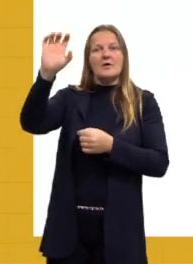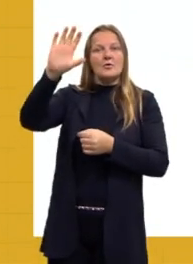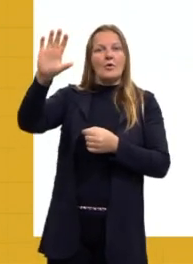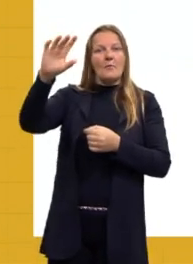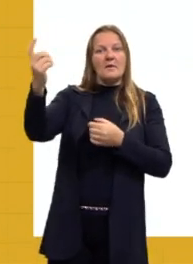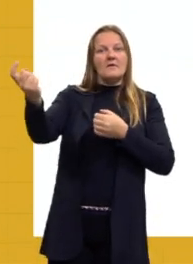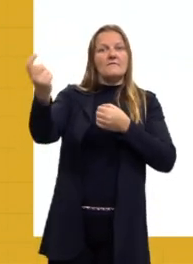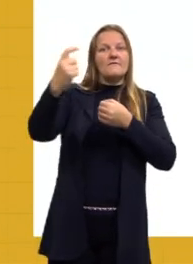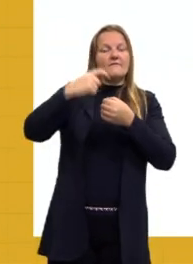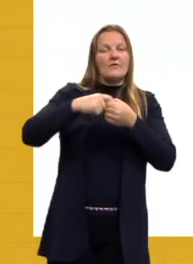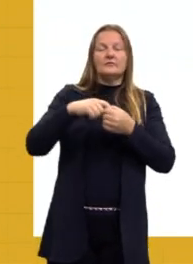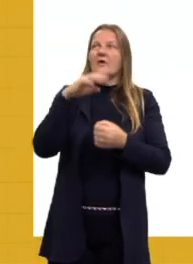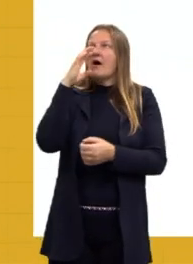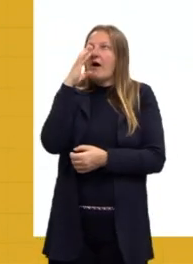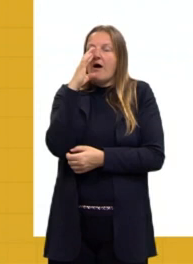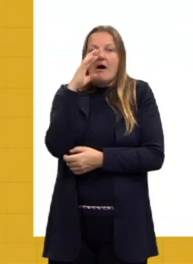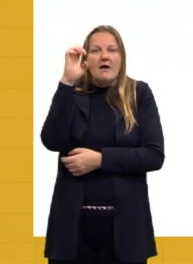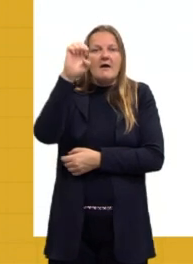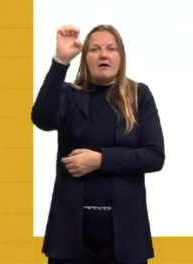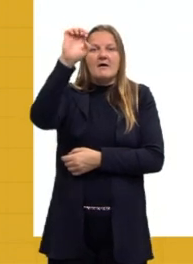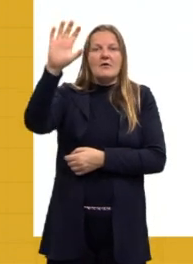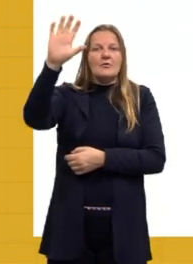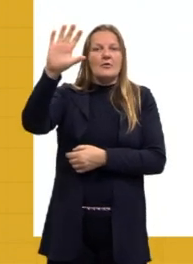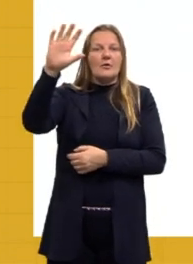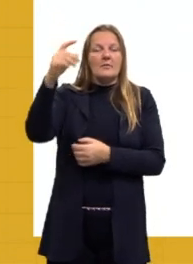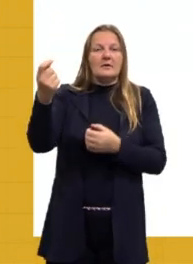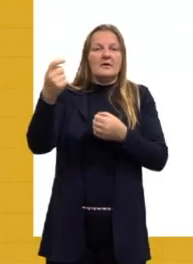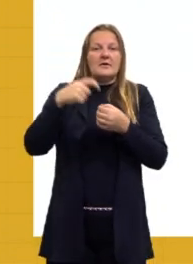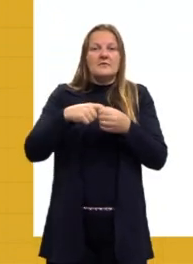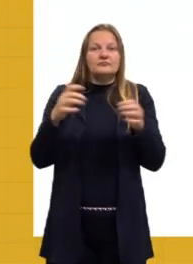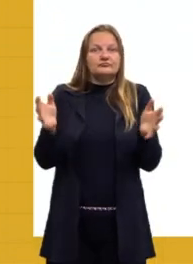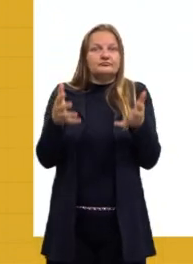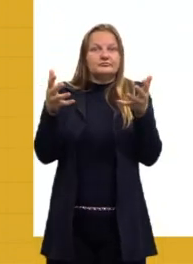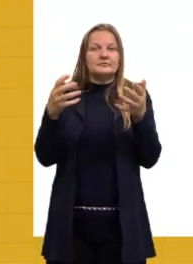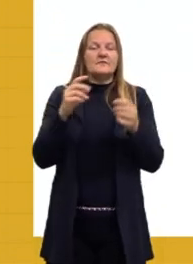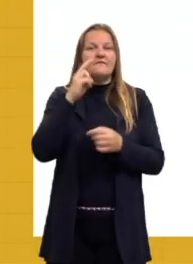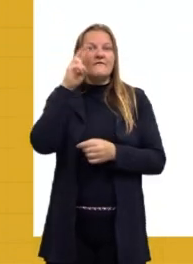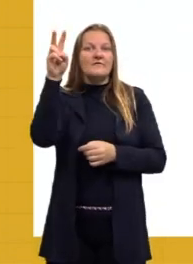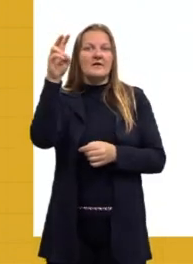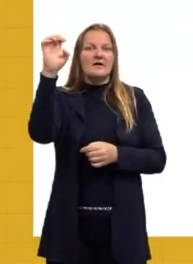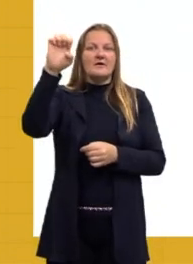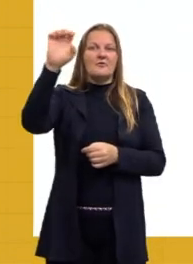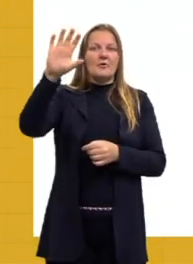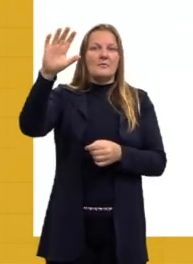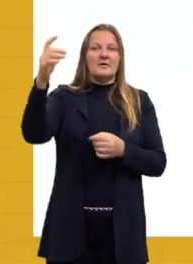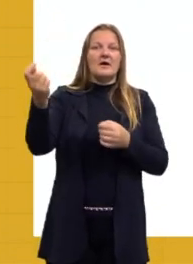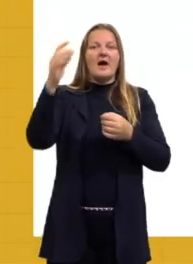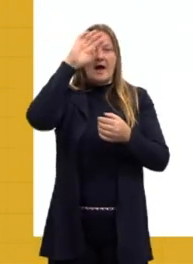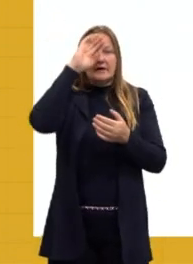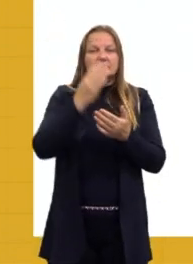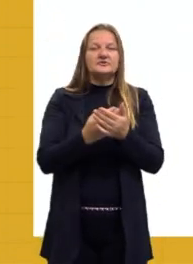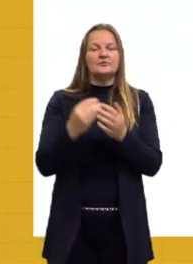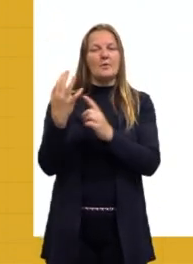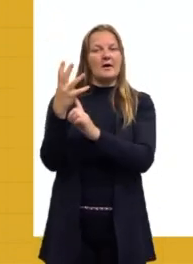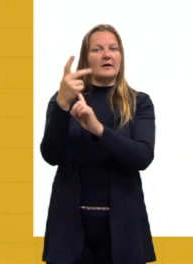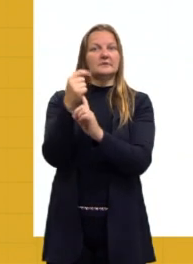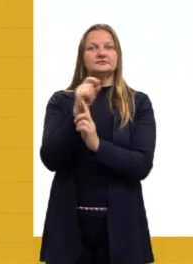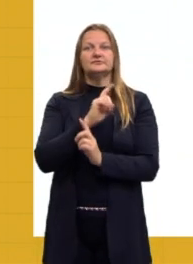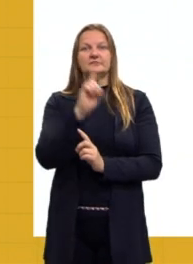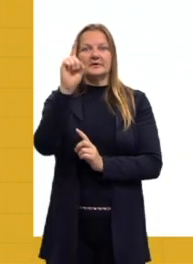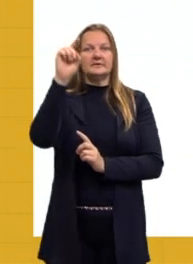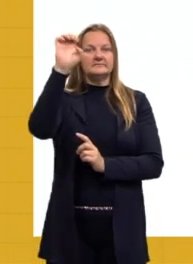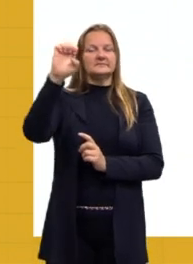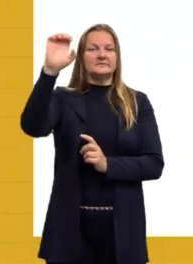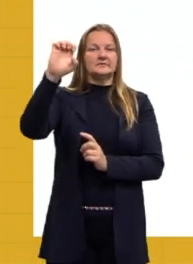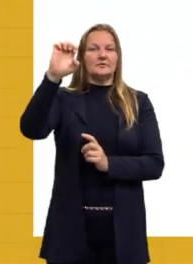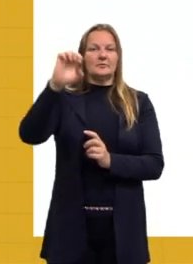extasiados, eles ficam muito empolgados com o que eles veem, e eles acreditam que aquilo é arte. Por quê? Porque a arte não